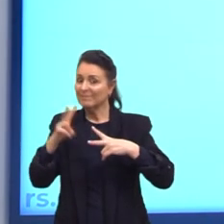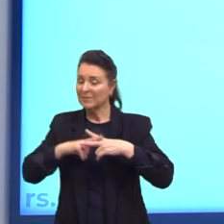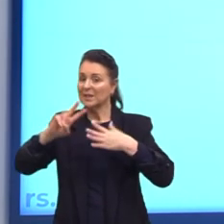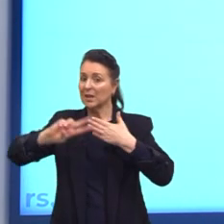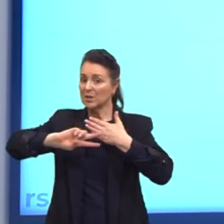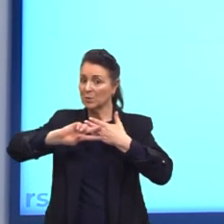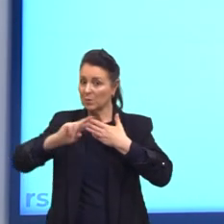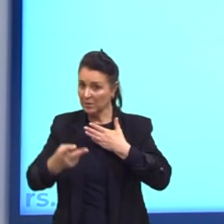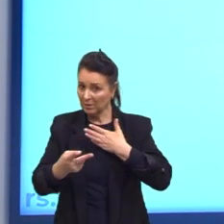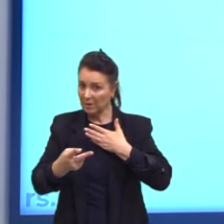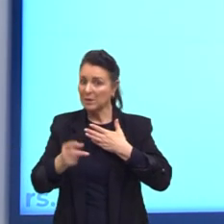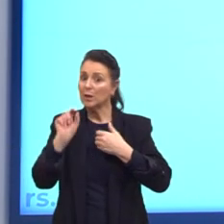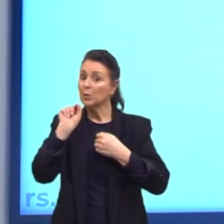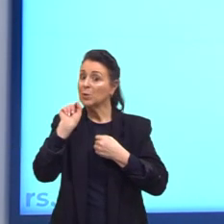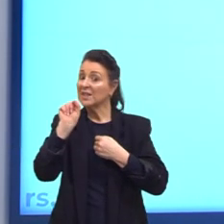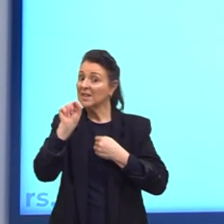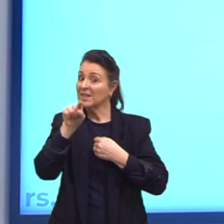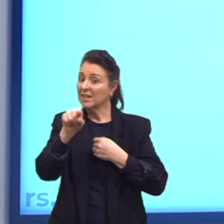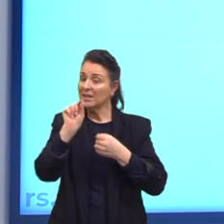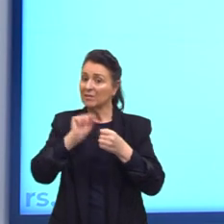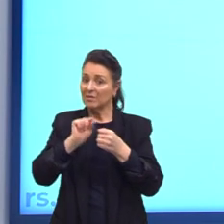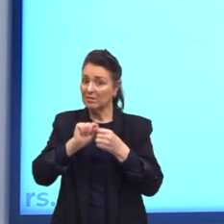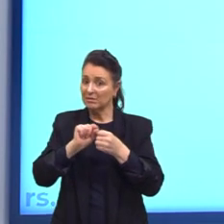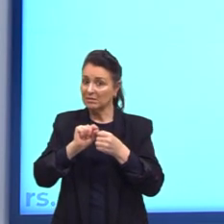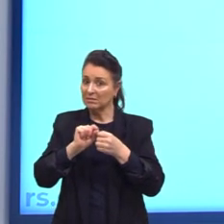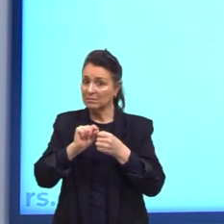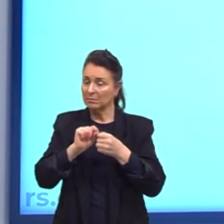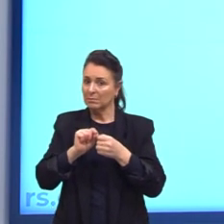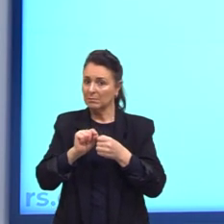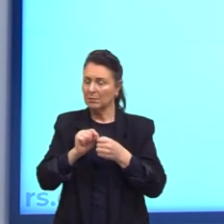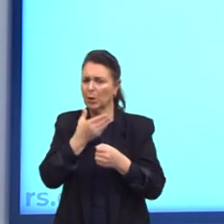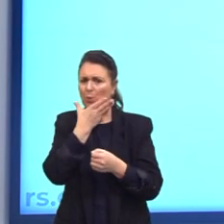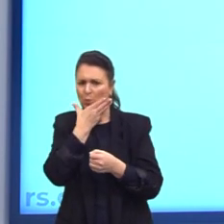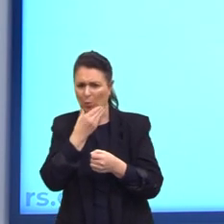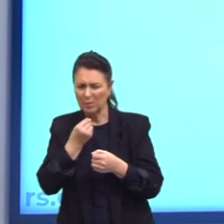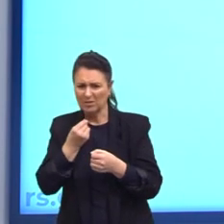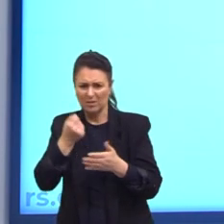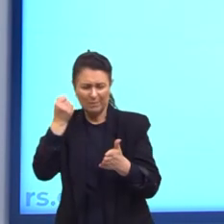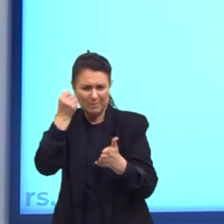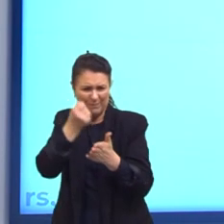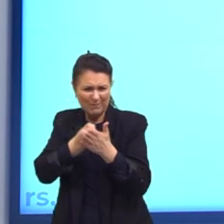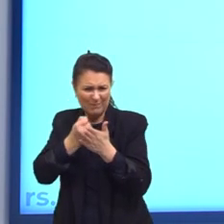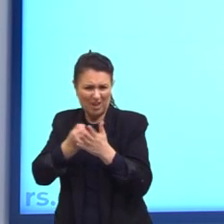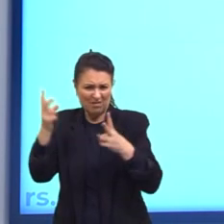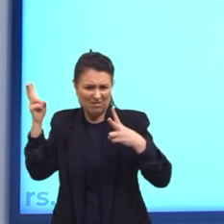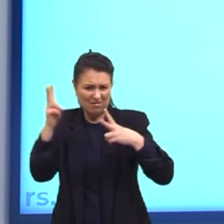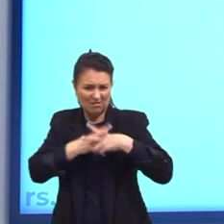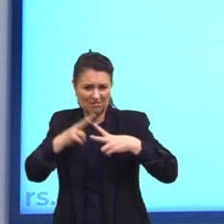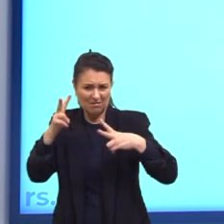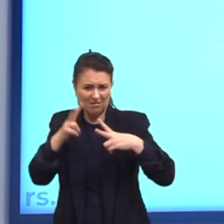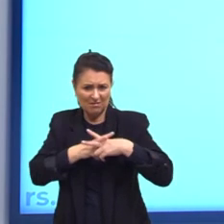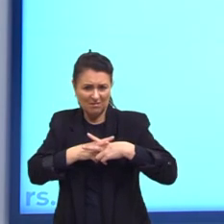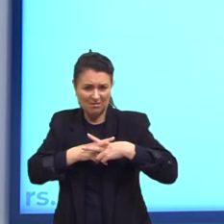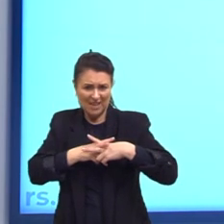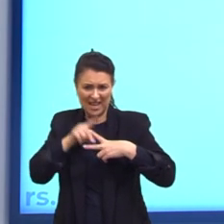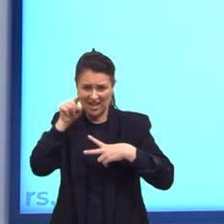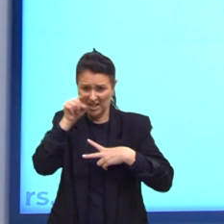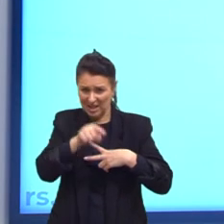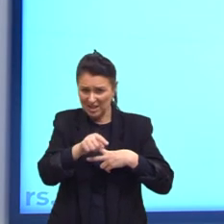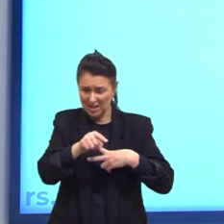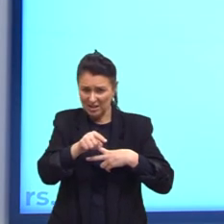atos. Será que é para esses homens que agridem o cartaz? Será que são eles o público-alvo?